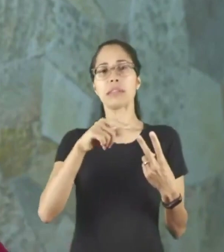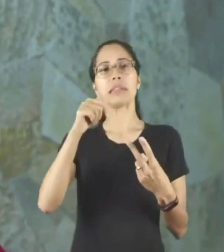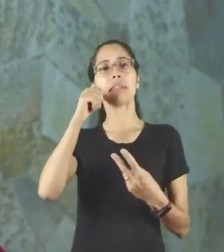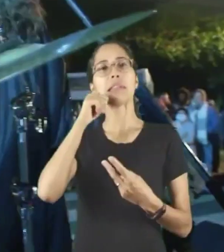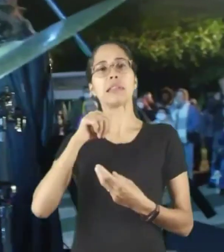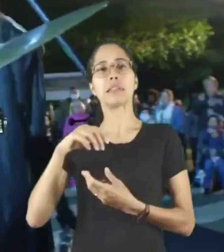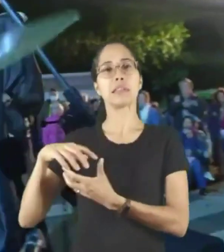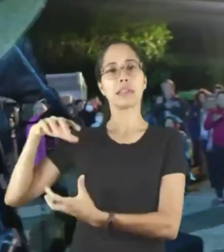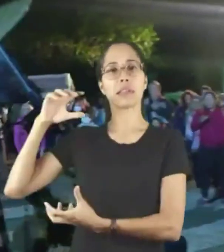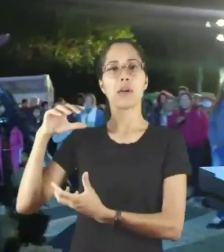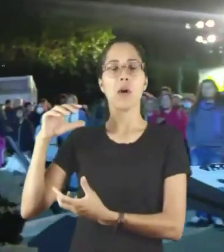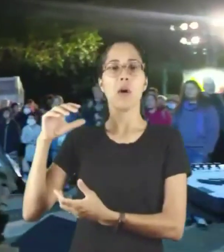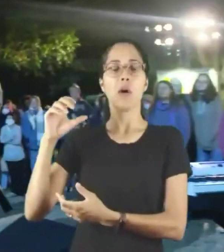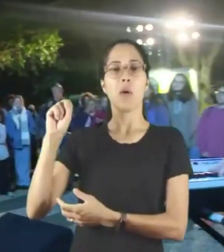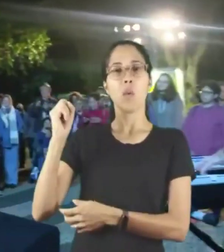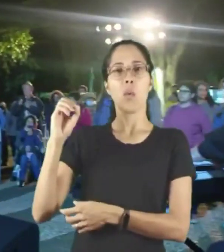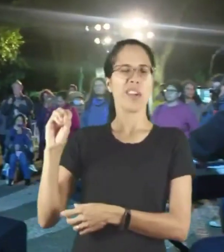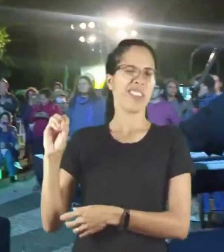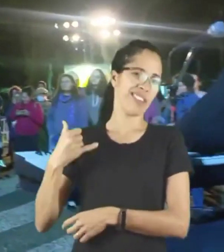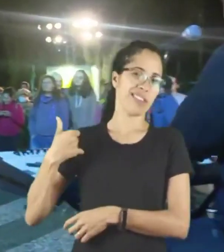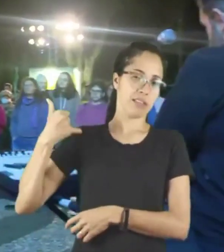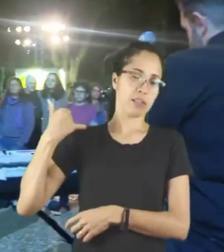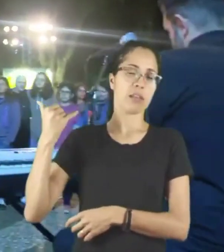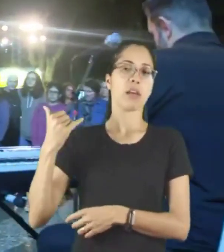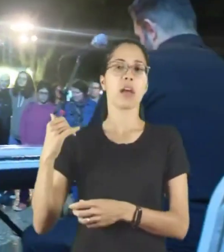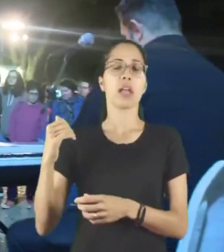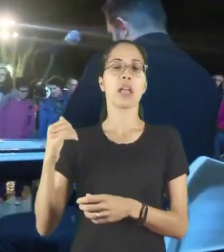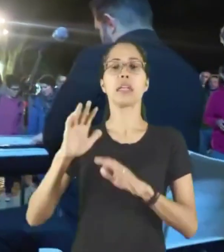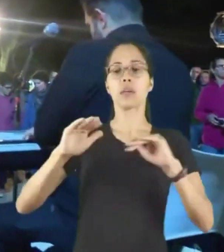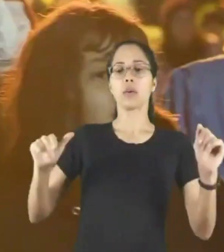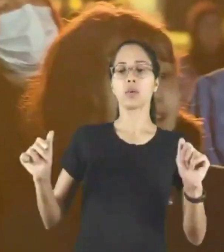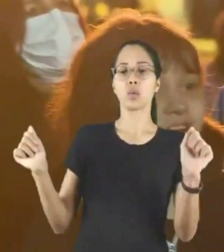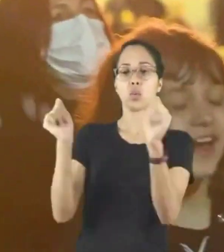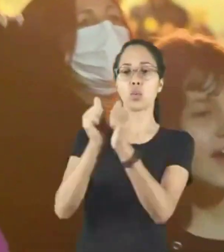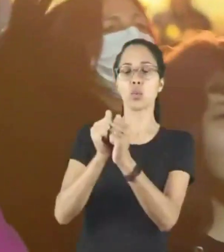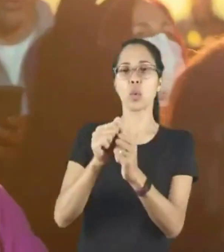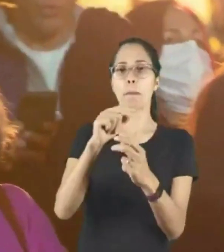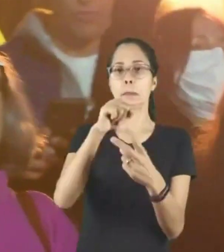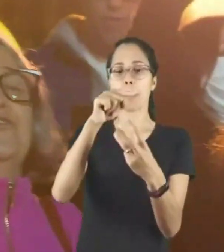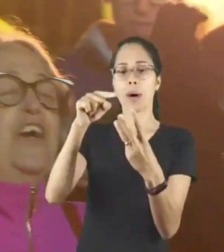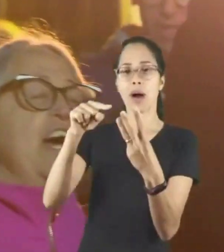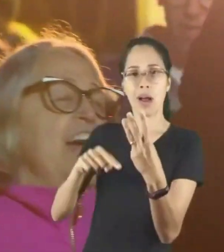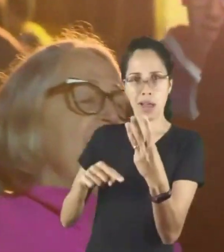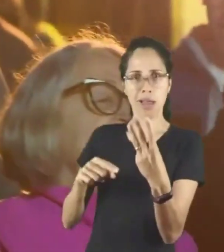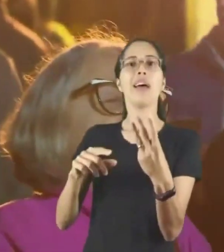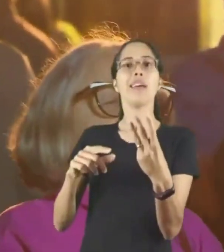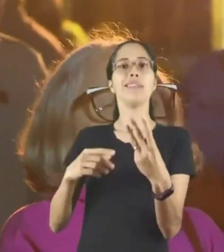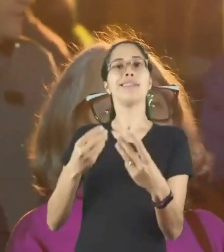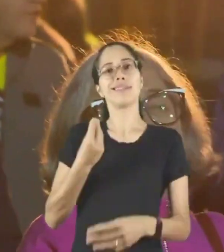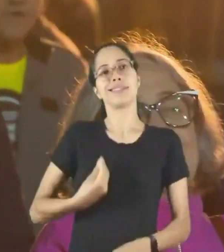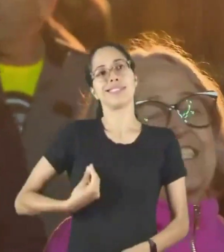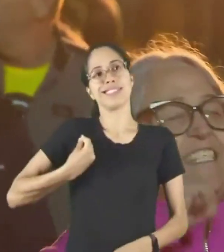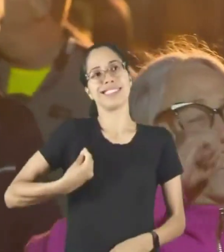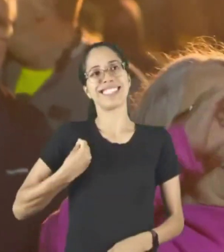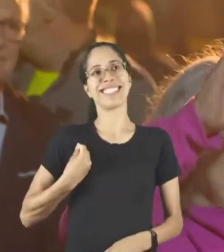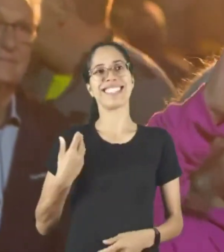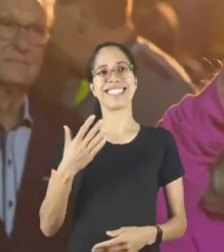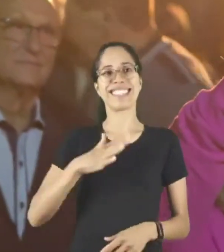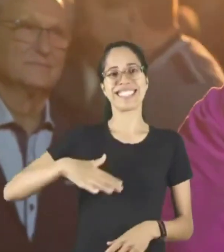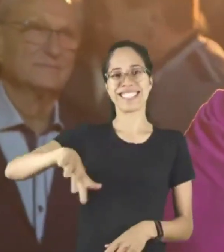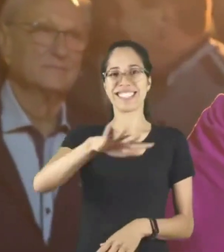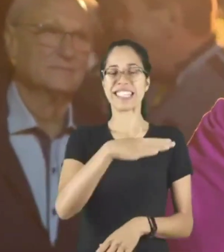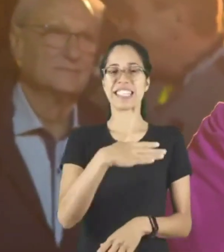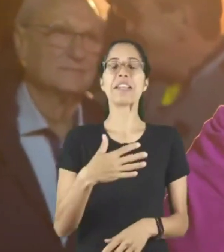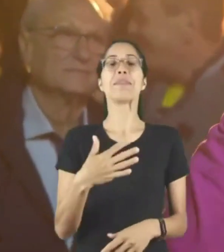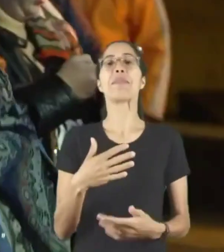juntos, é quase utópico, assim, mas existe, é palpável ali. Naquele momento se torna realidade, por isso que eu sempre fico